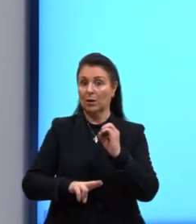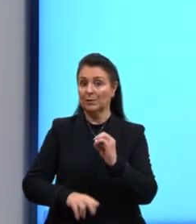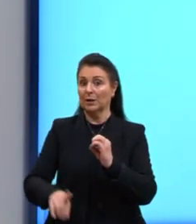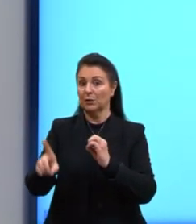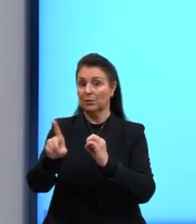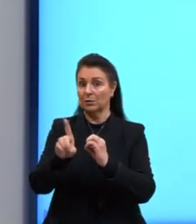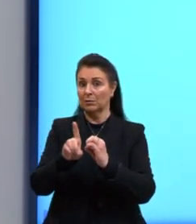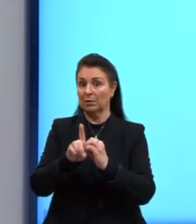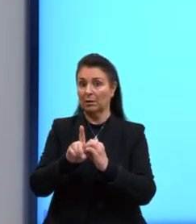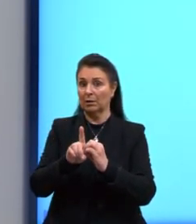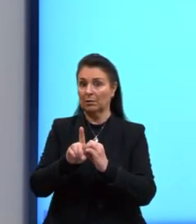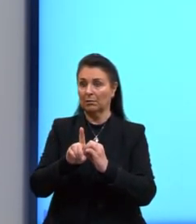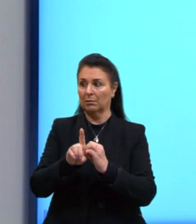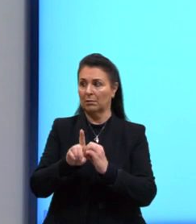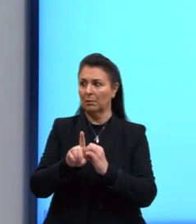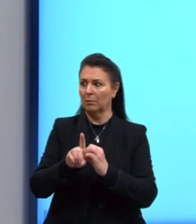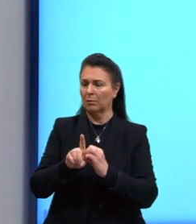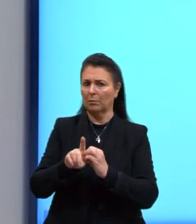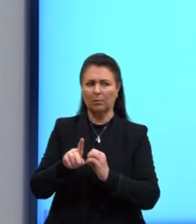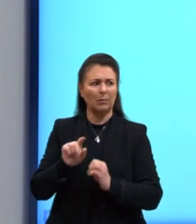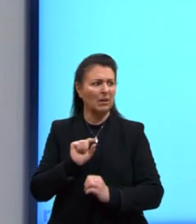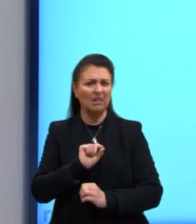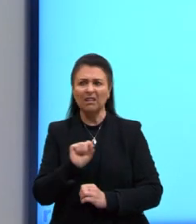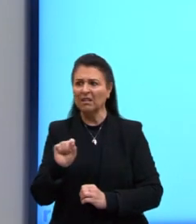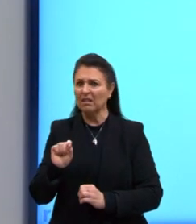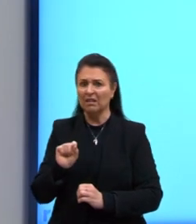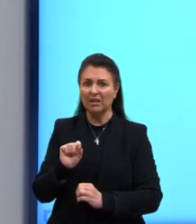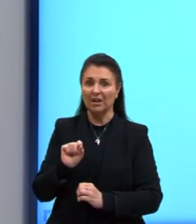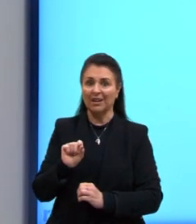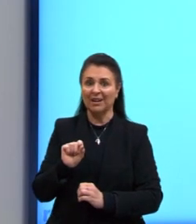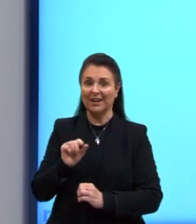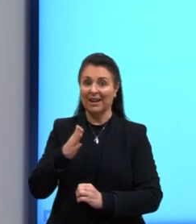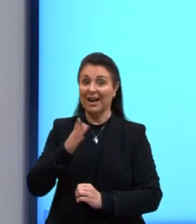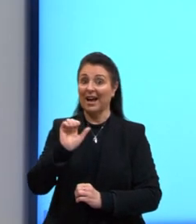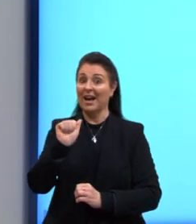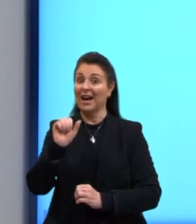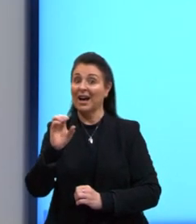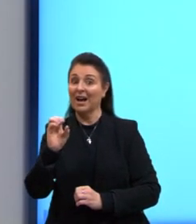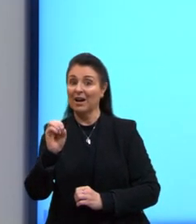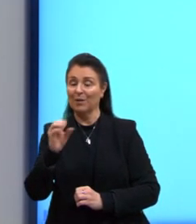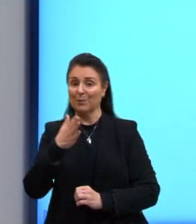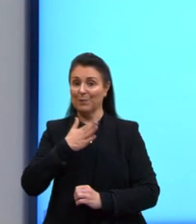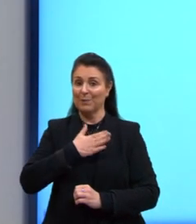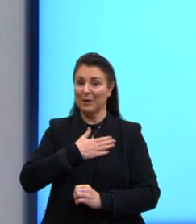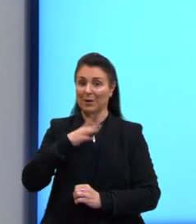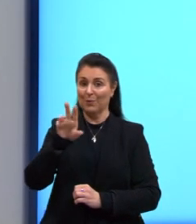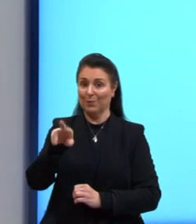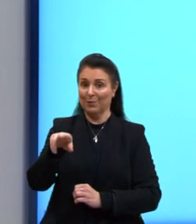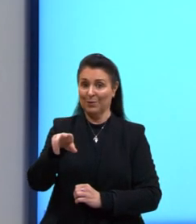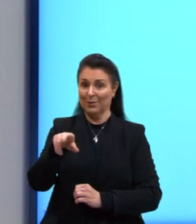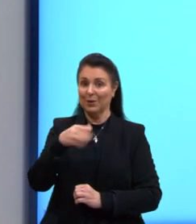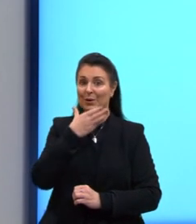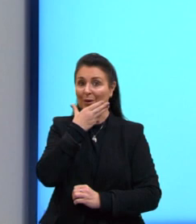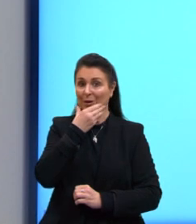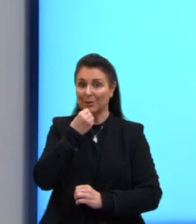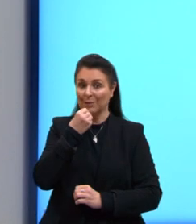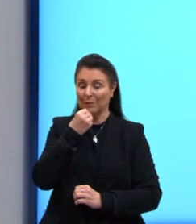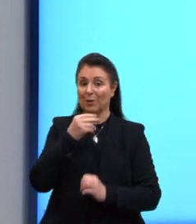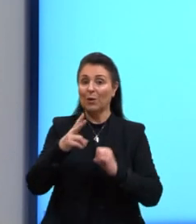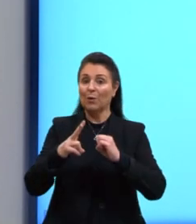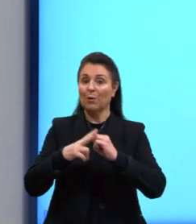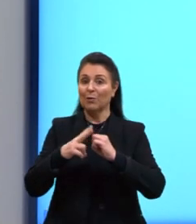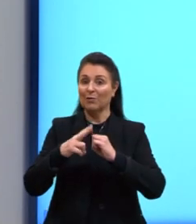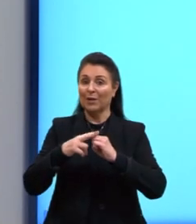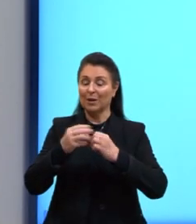A quem? Ao meu irmão. Objeto indireto. O verbo entregar, aqui no caso,